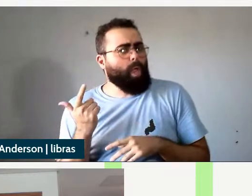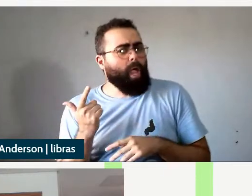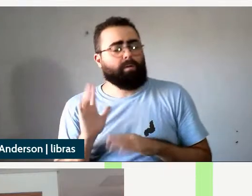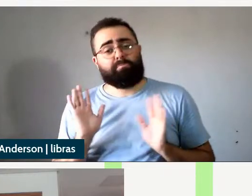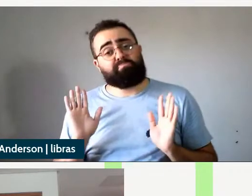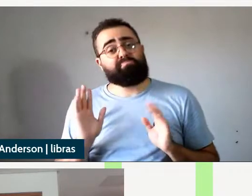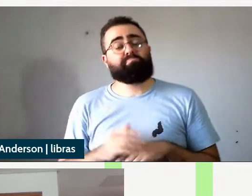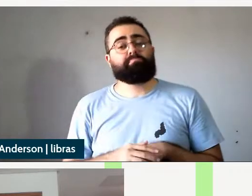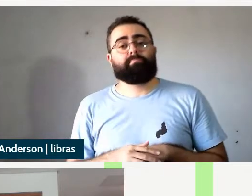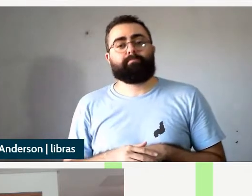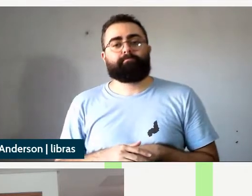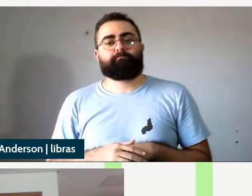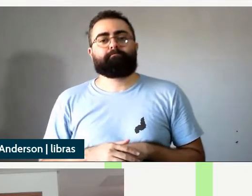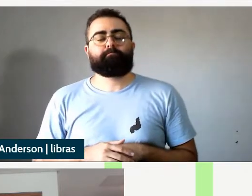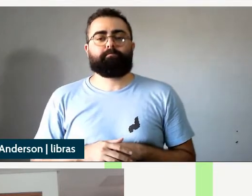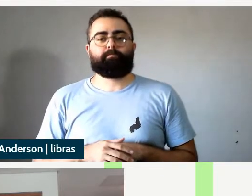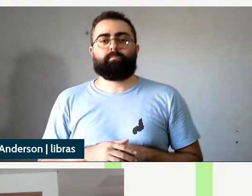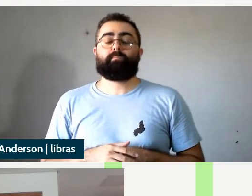seria